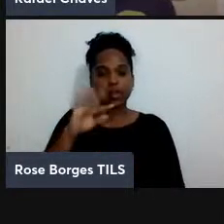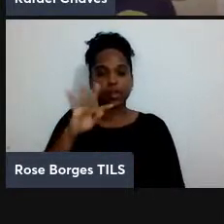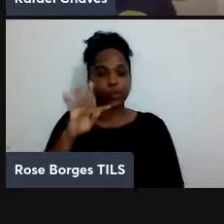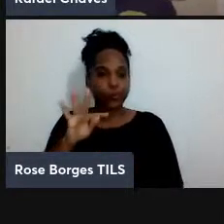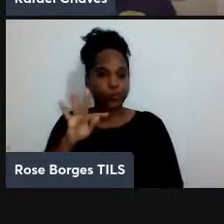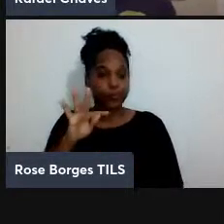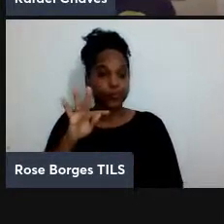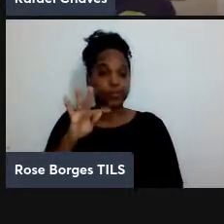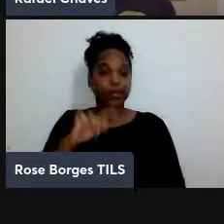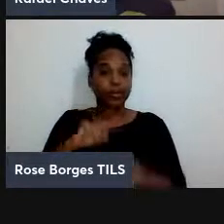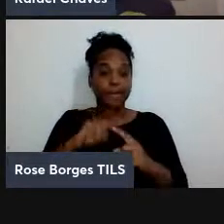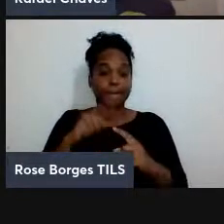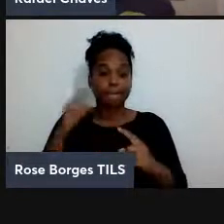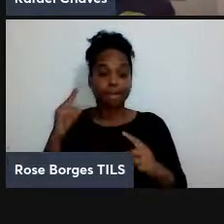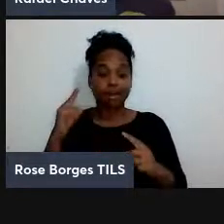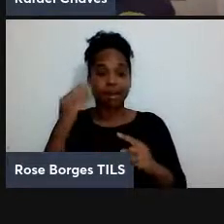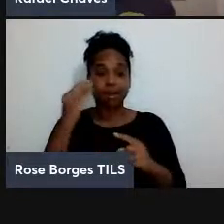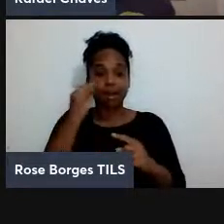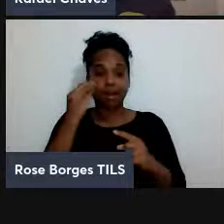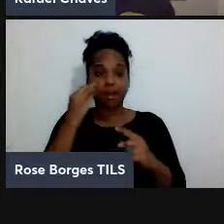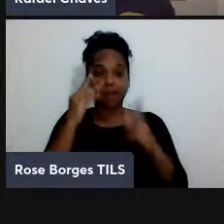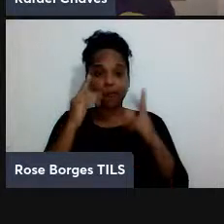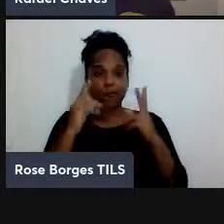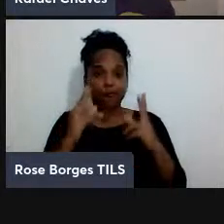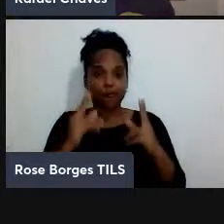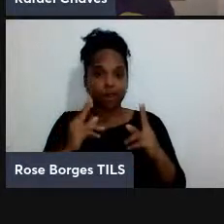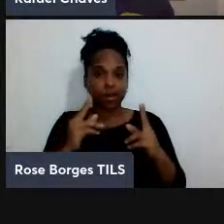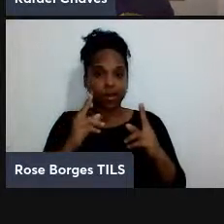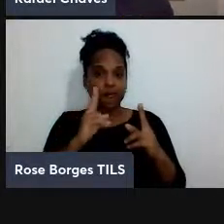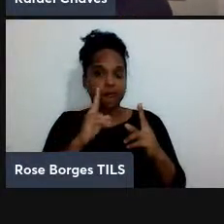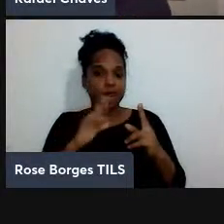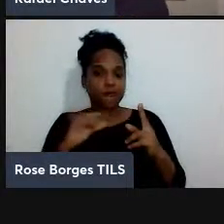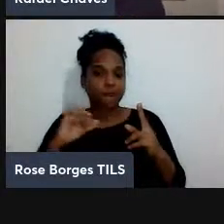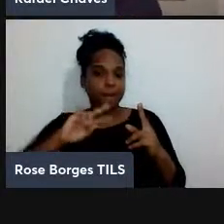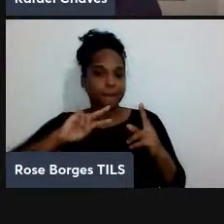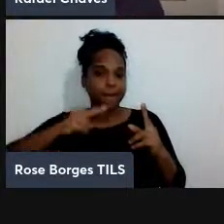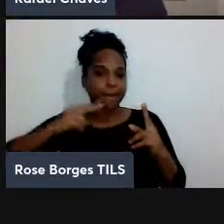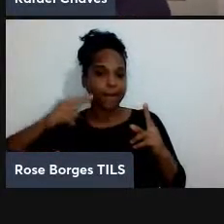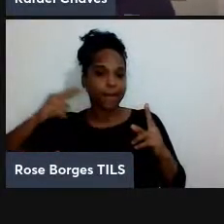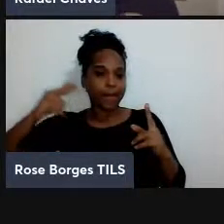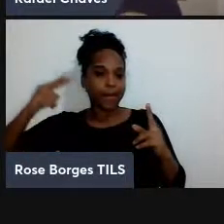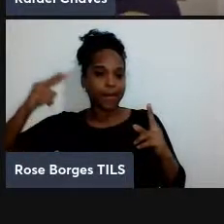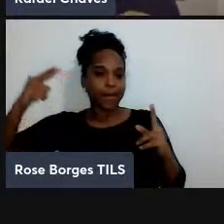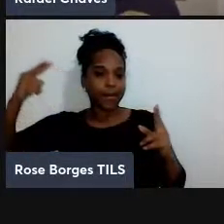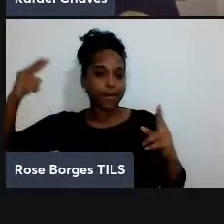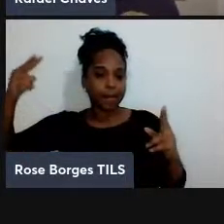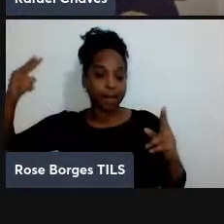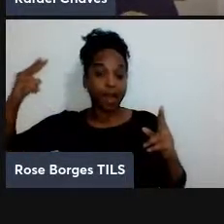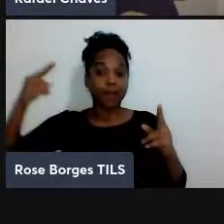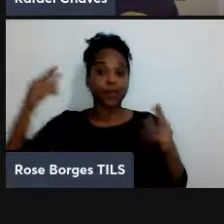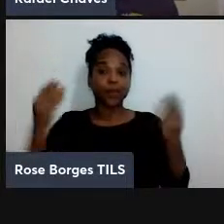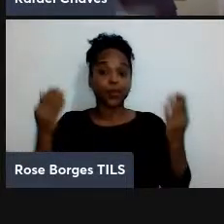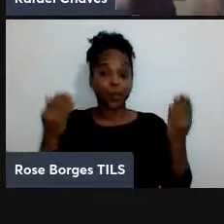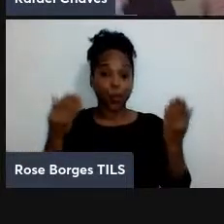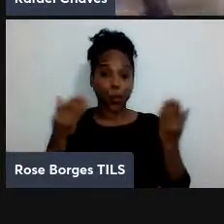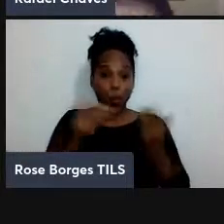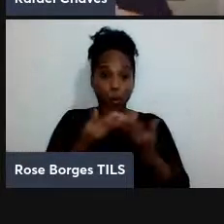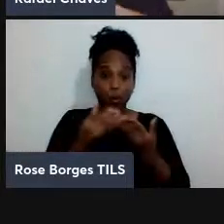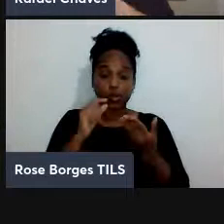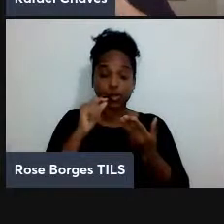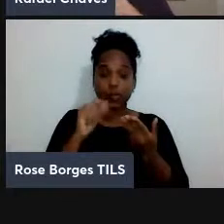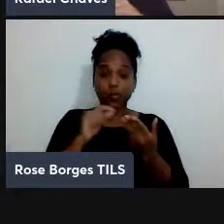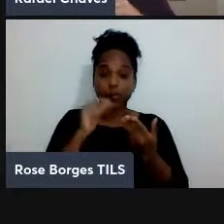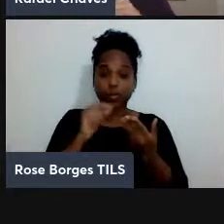forma que a gente vê com a lei de Moore o número de qubits ao longo dos anos tem crescido exponencialmente hoje em dia a gente está falando de